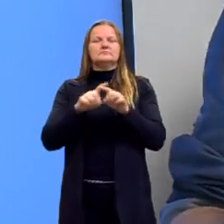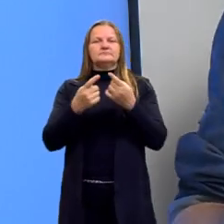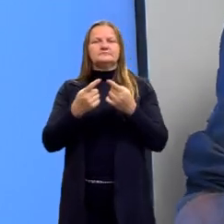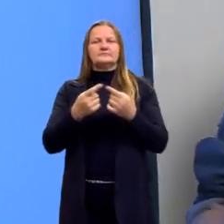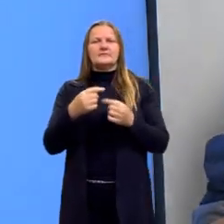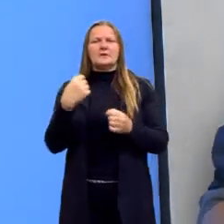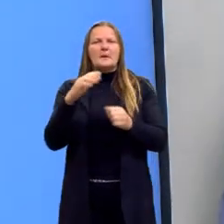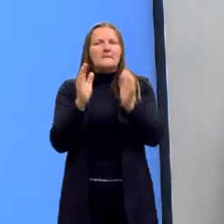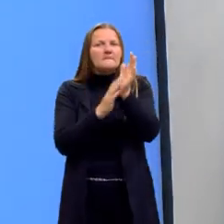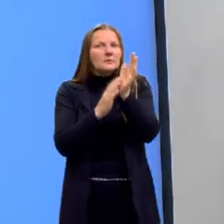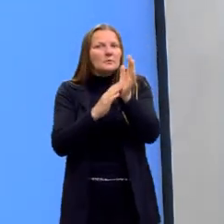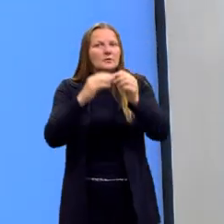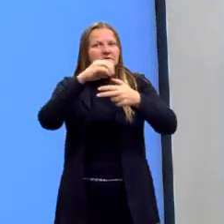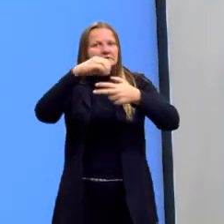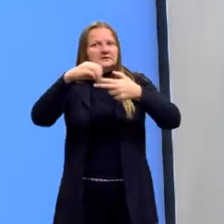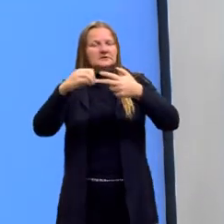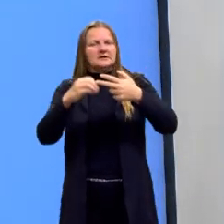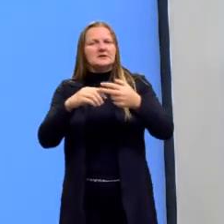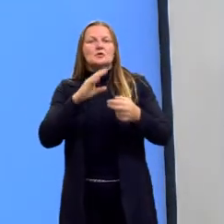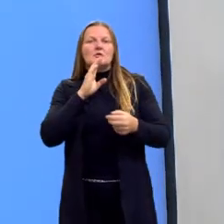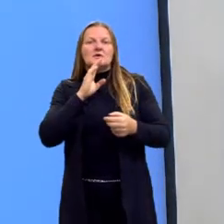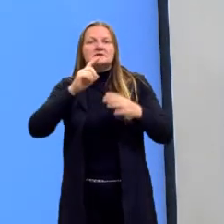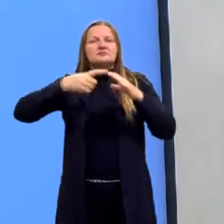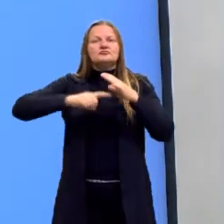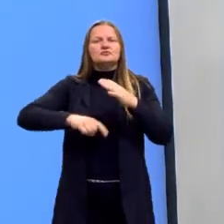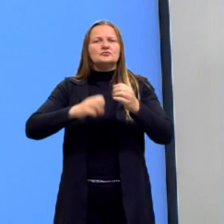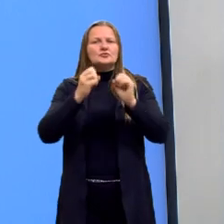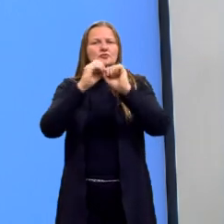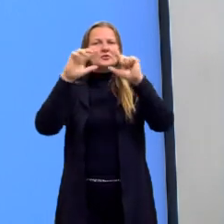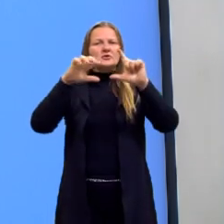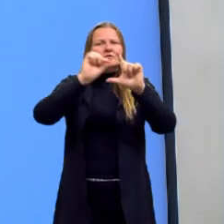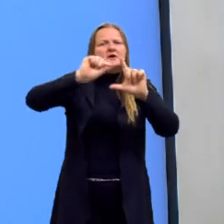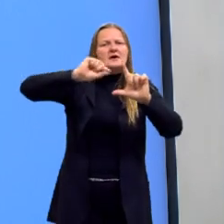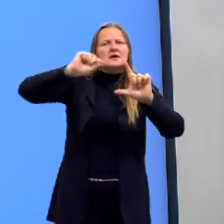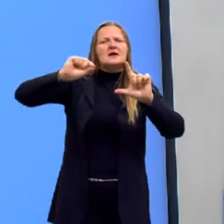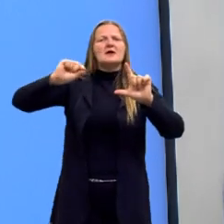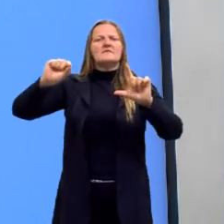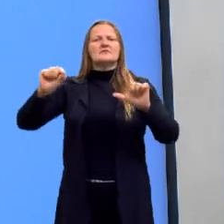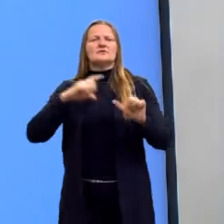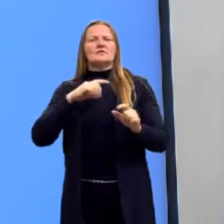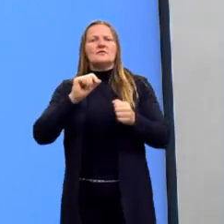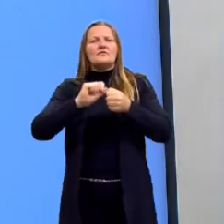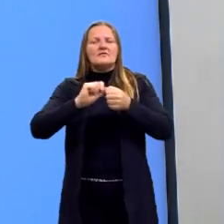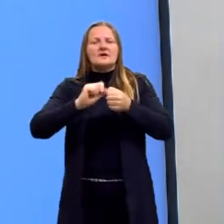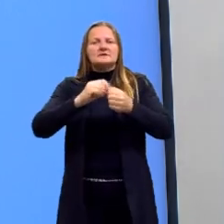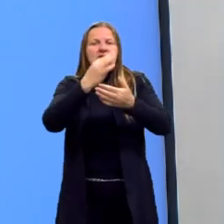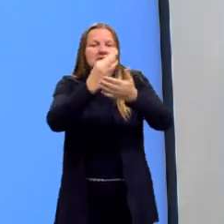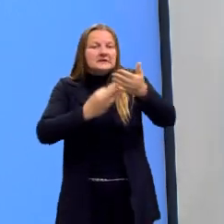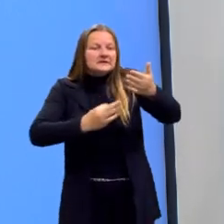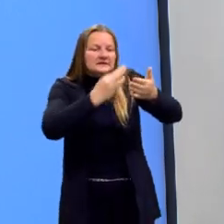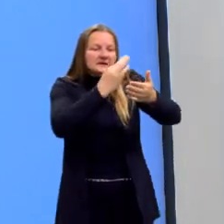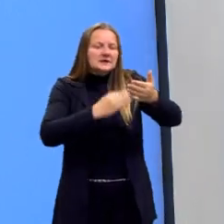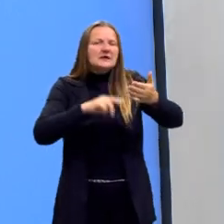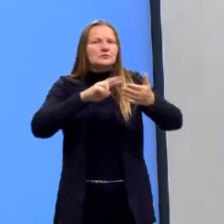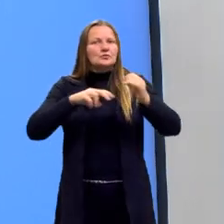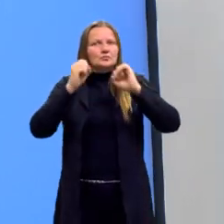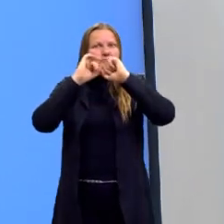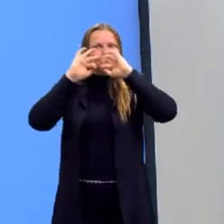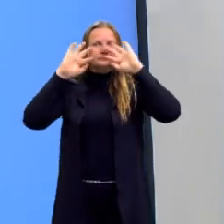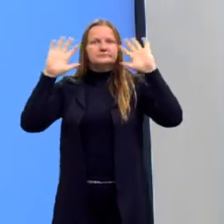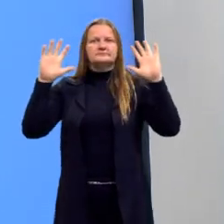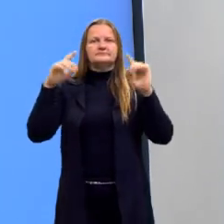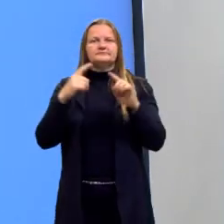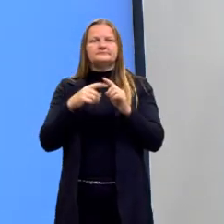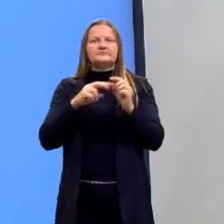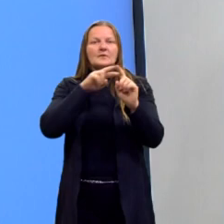A proposta do Enem é algo que você interprete gráficos, faça interpretação de textos. Então, vá pensando nessa